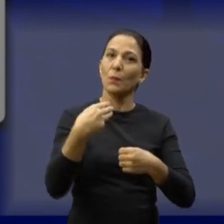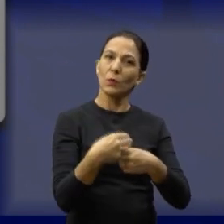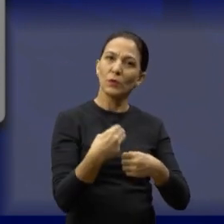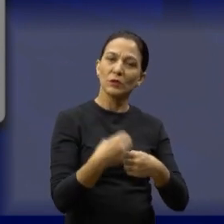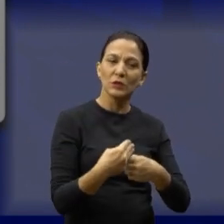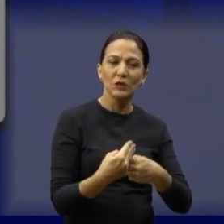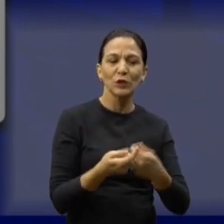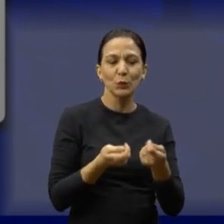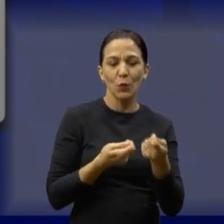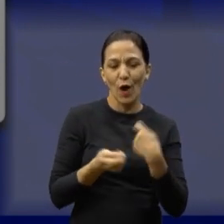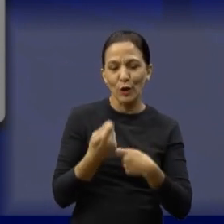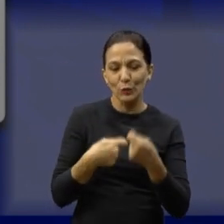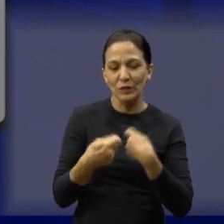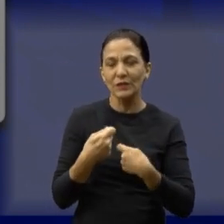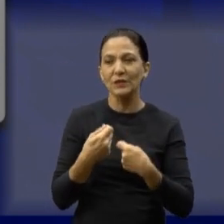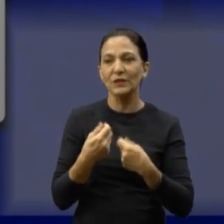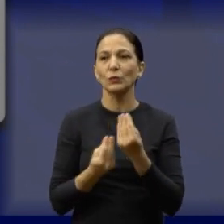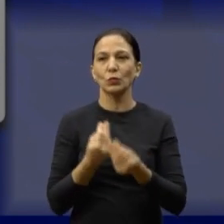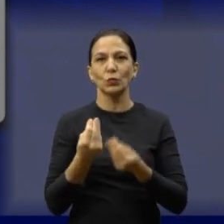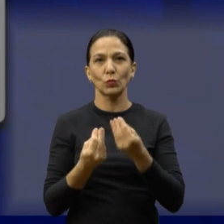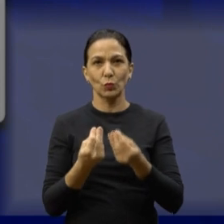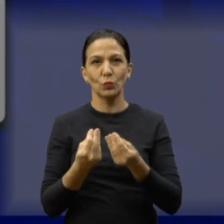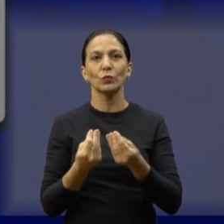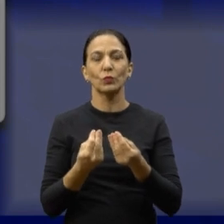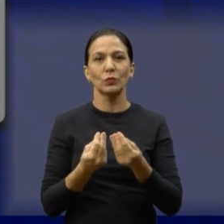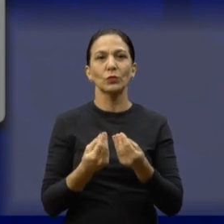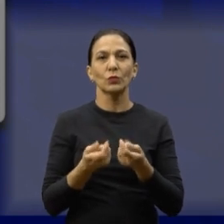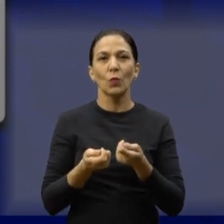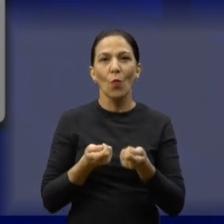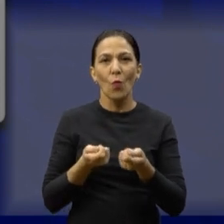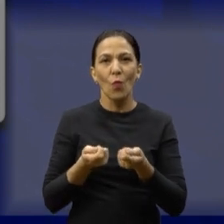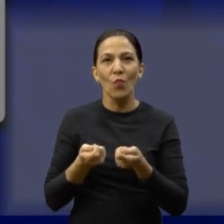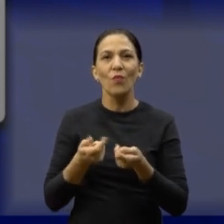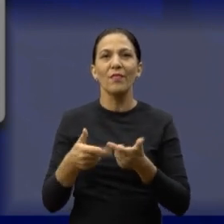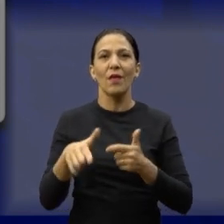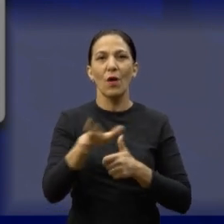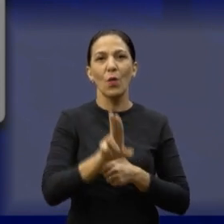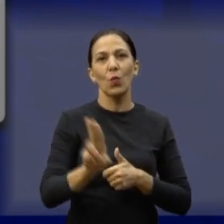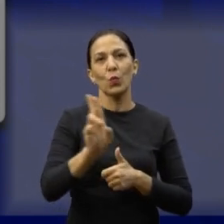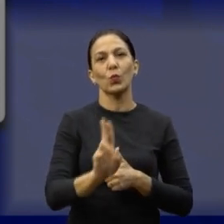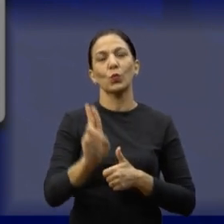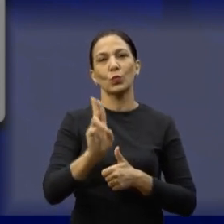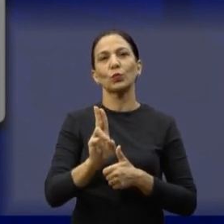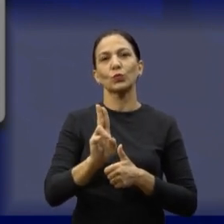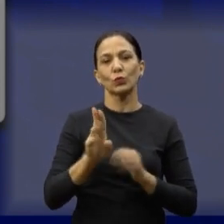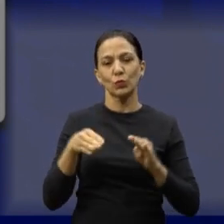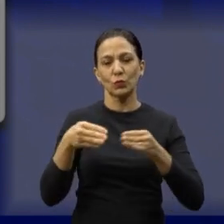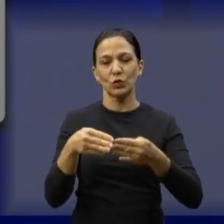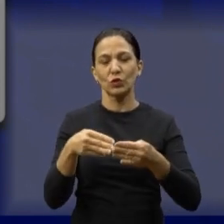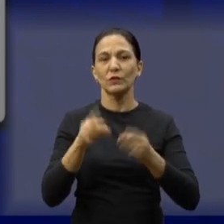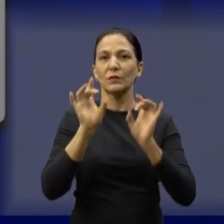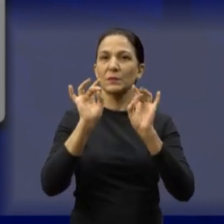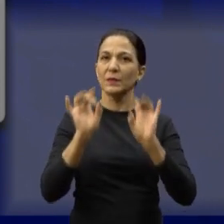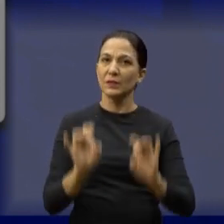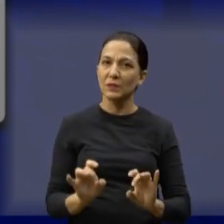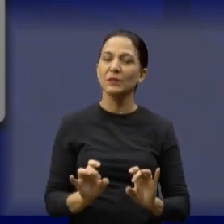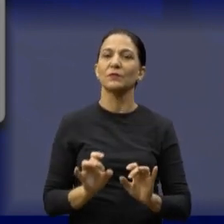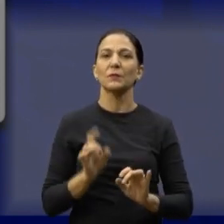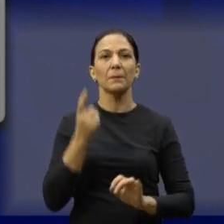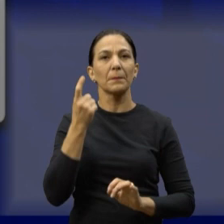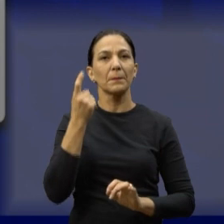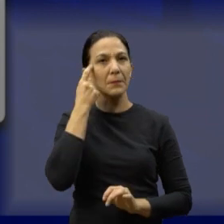mas a gente vai agora dar um segmento para esses lugares, ver o que vai fazer uma destinação para esses lugares. Pode passar?